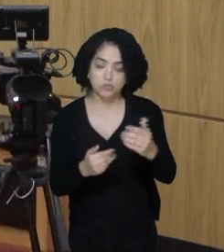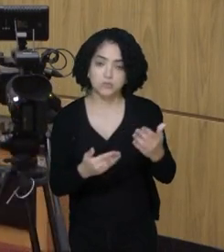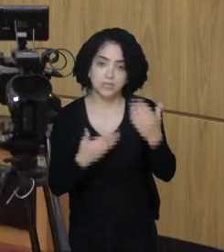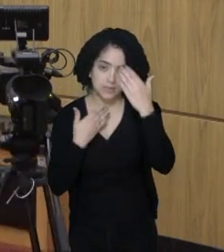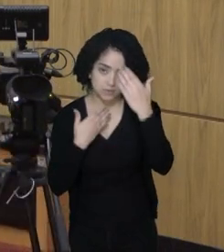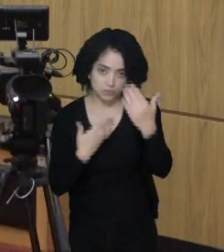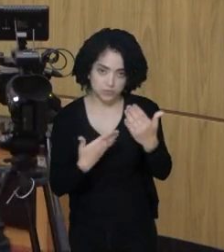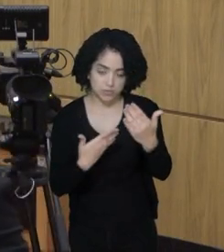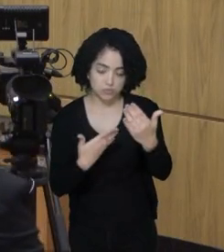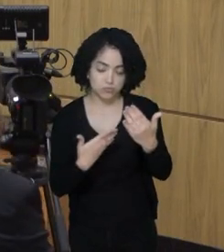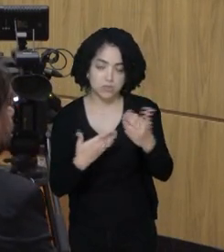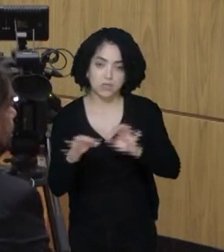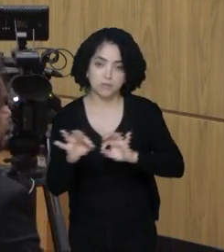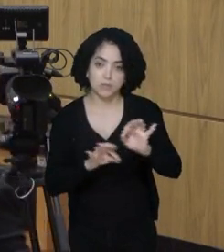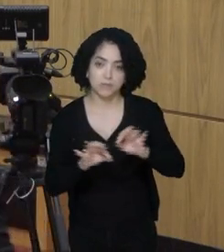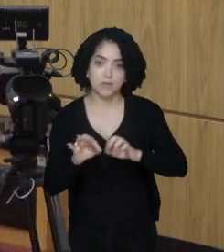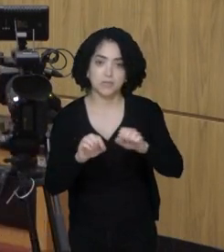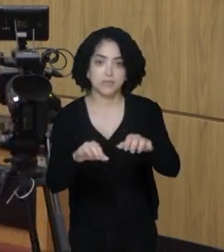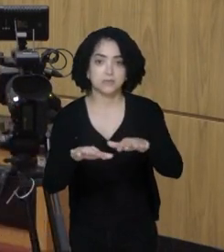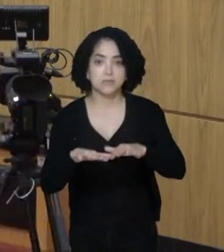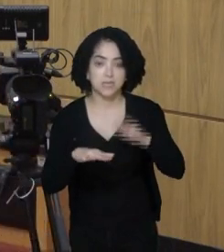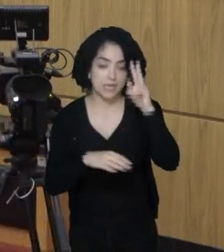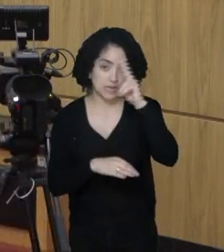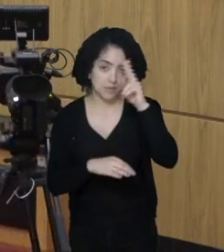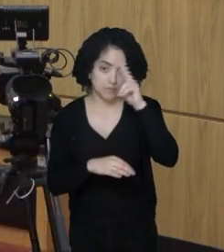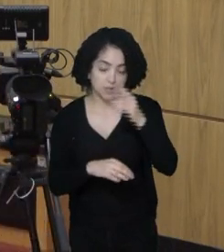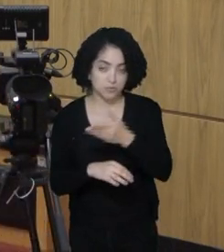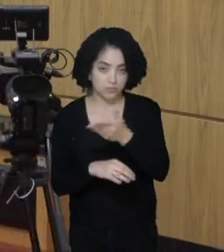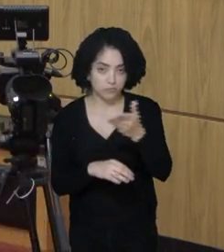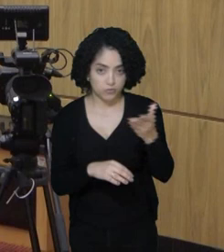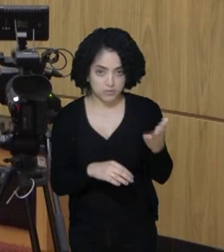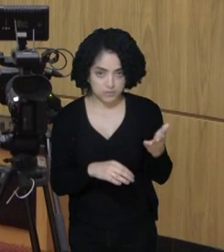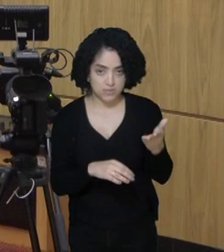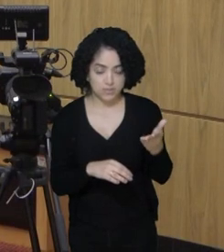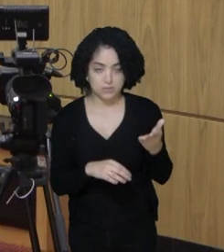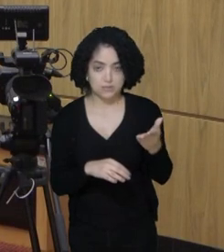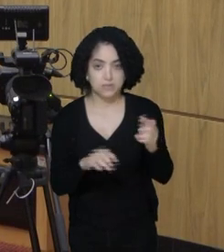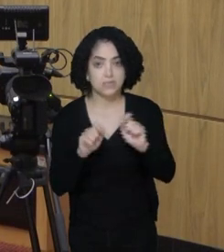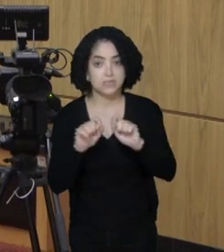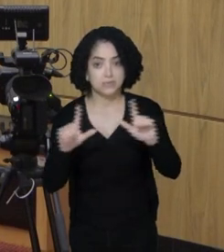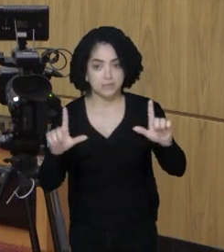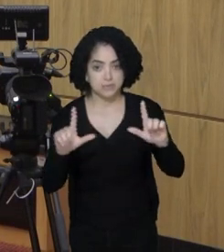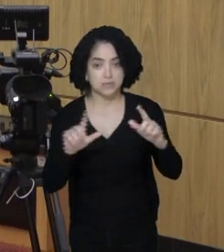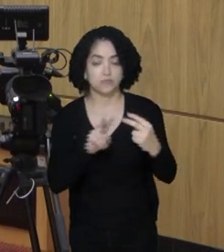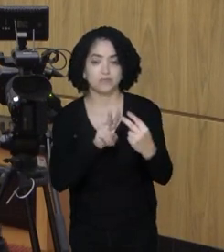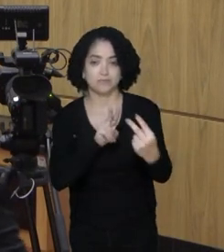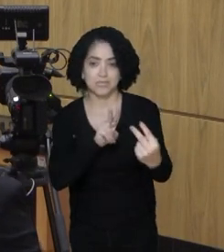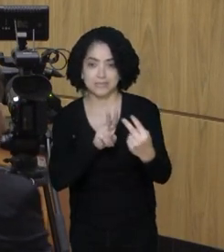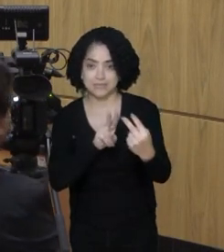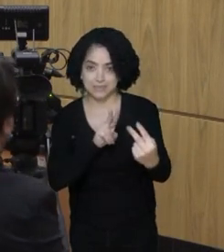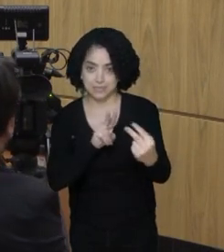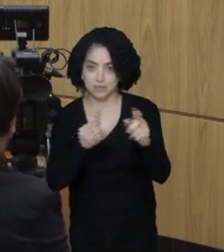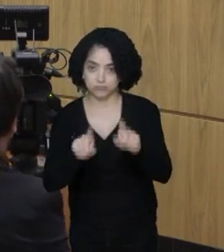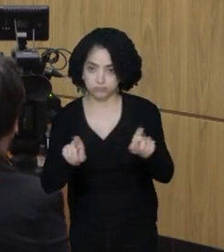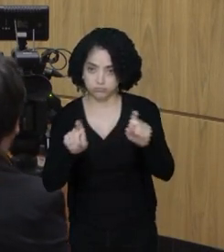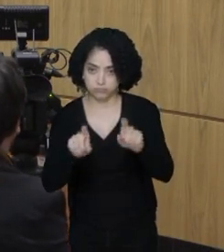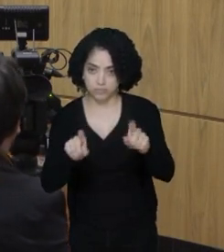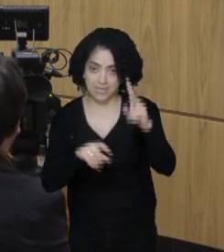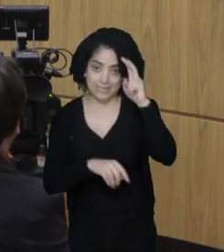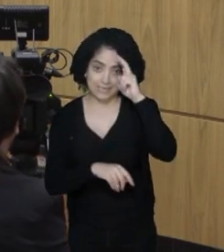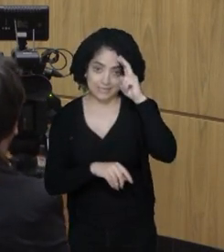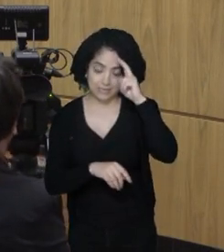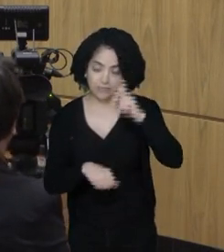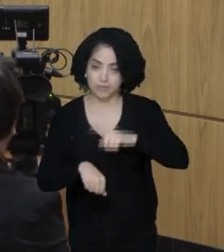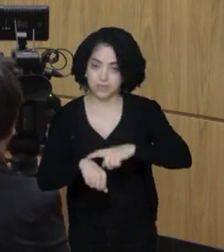essa sessão. Lembrando aos deputados que estão na tela que amanhã, quinta-feira, o horário é às